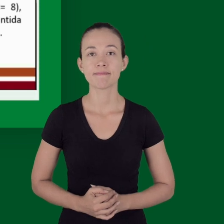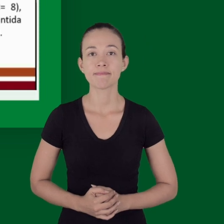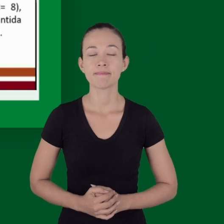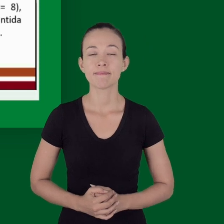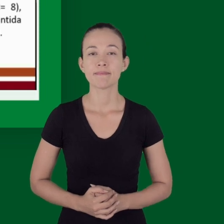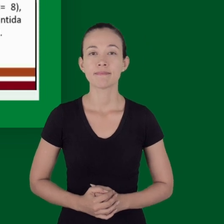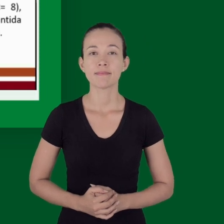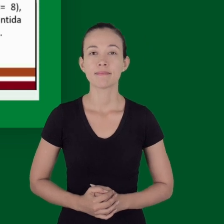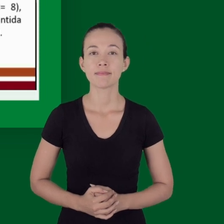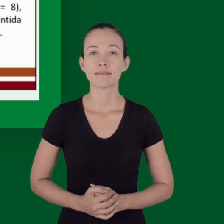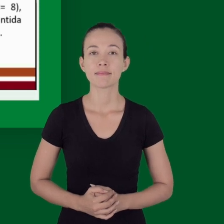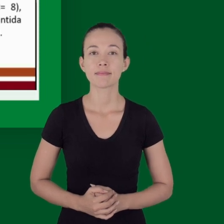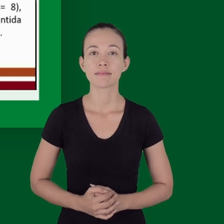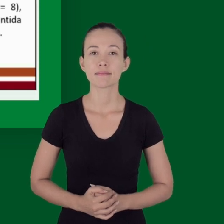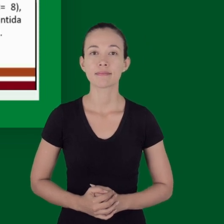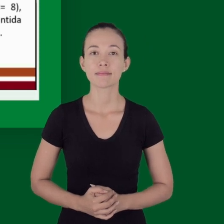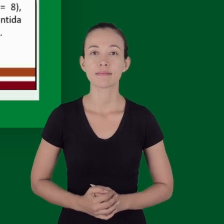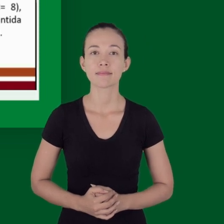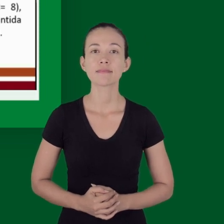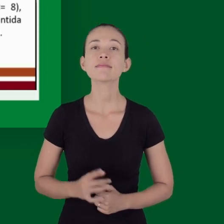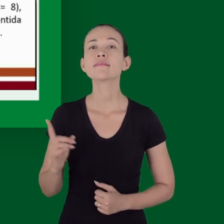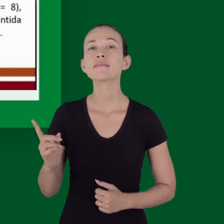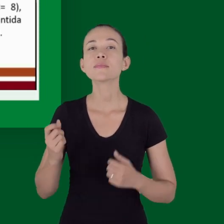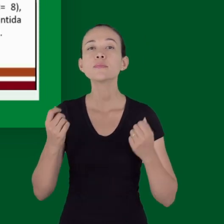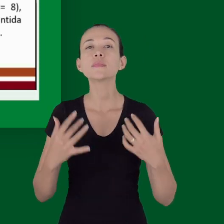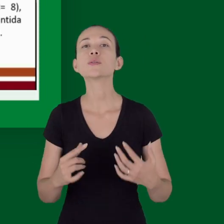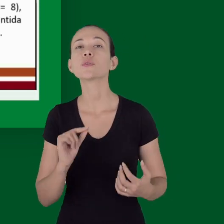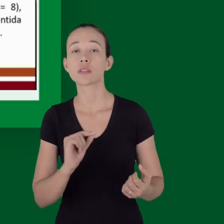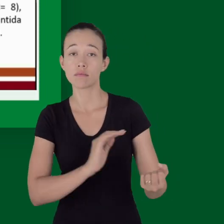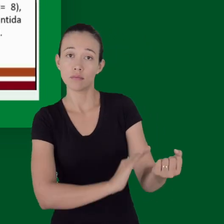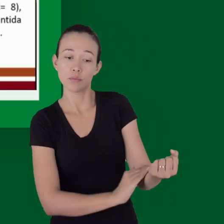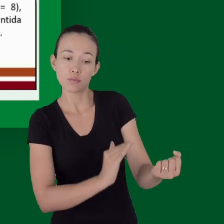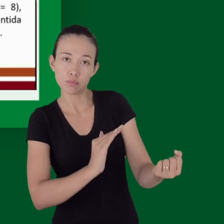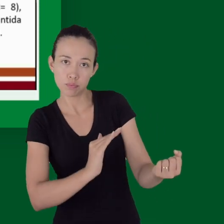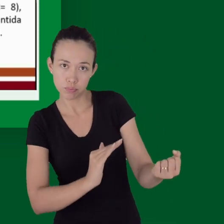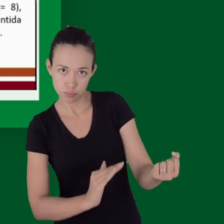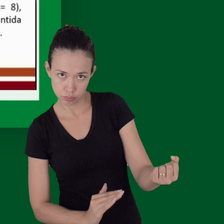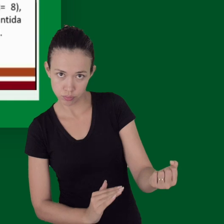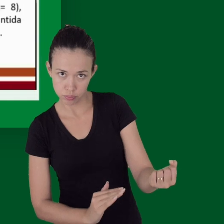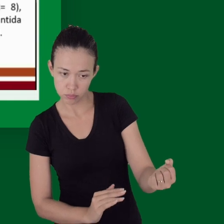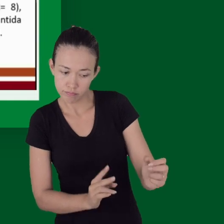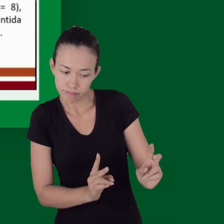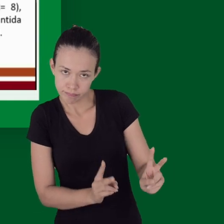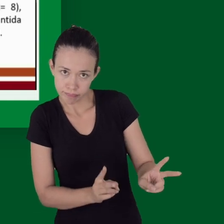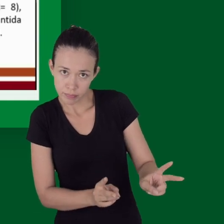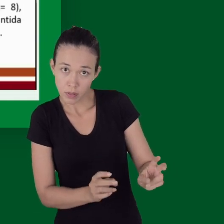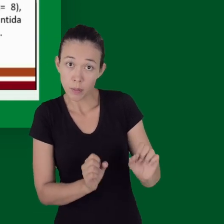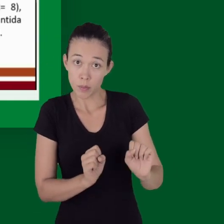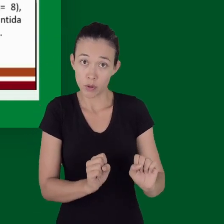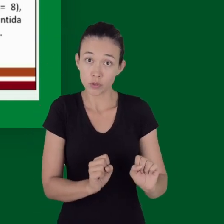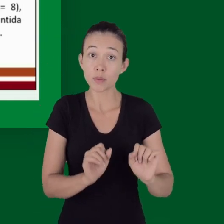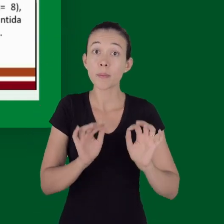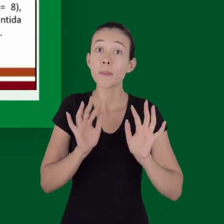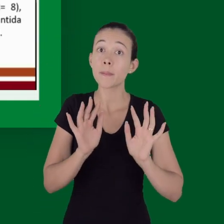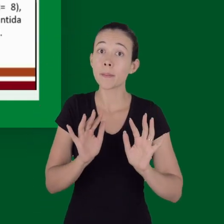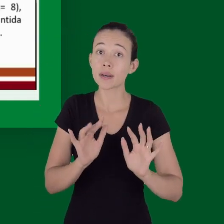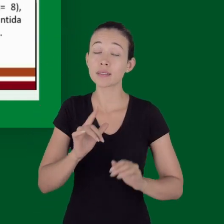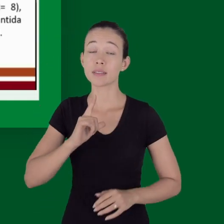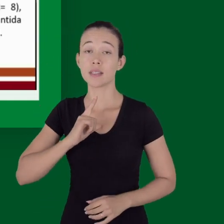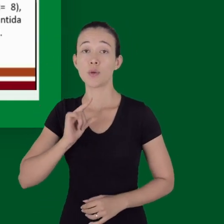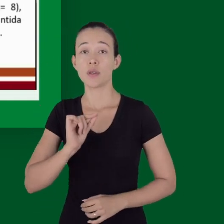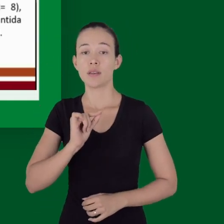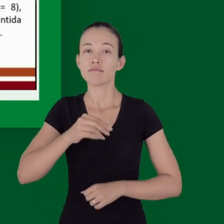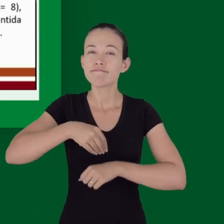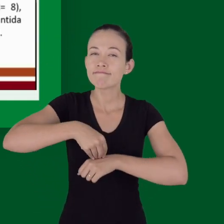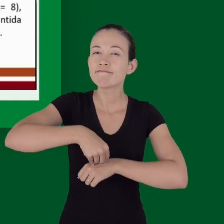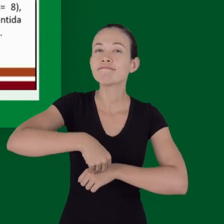traz esse conceito da hipotensão permissiva que eles recomendam o uso restrito